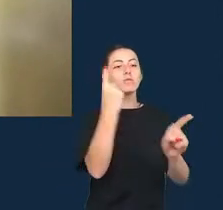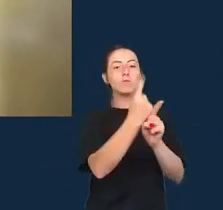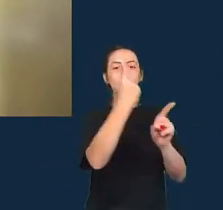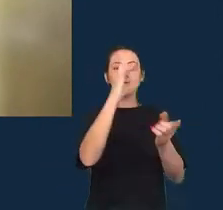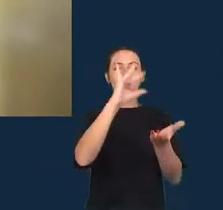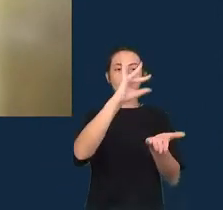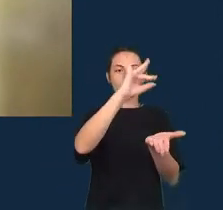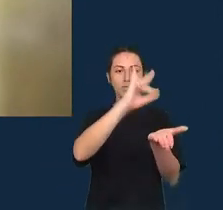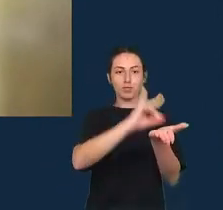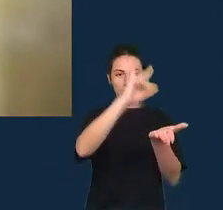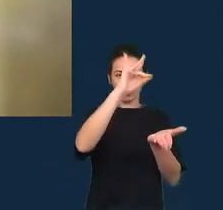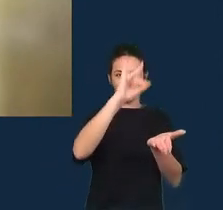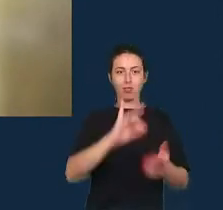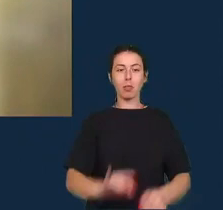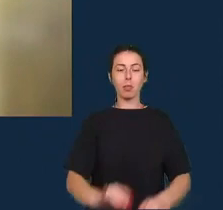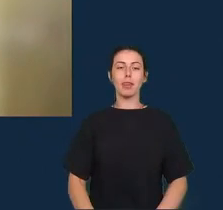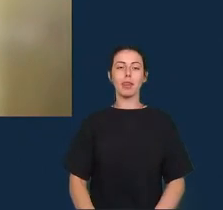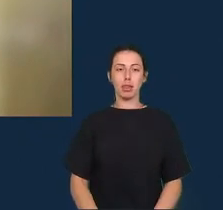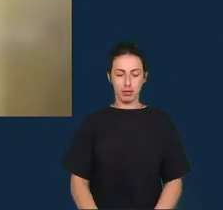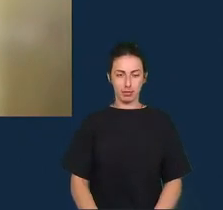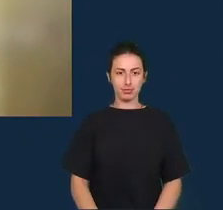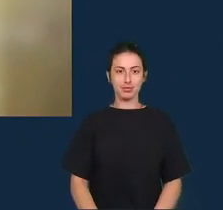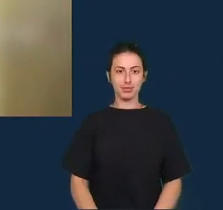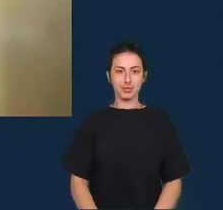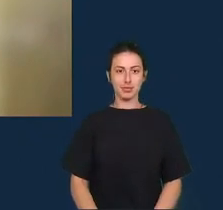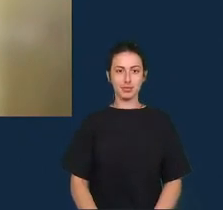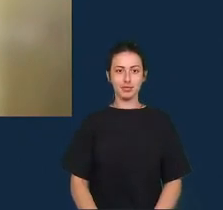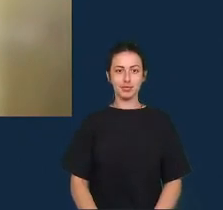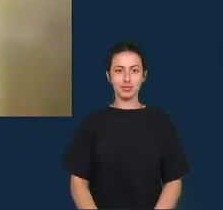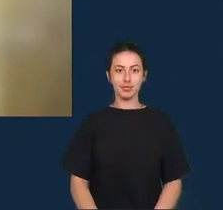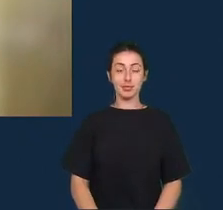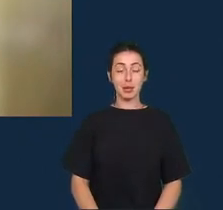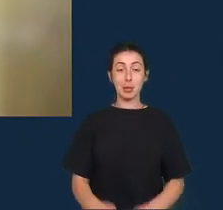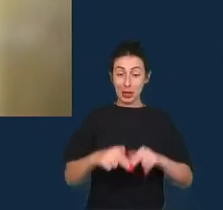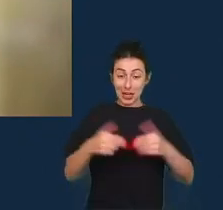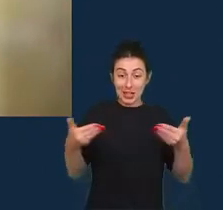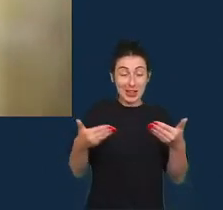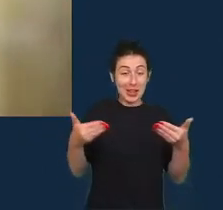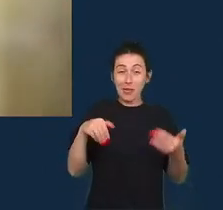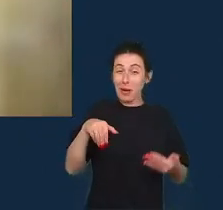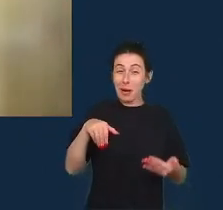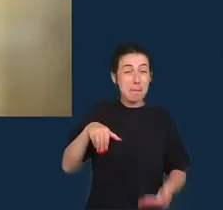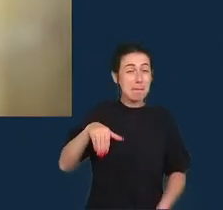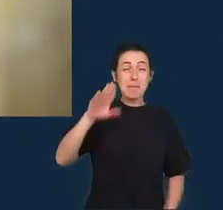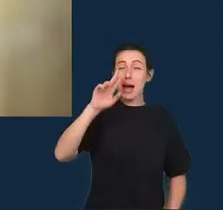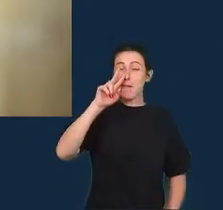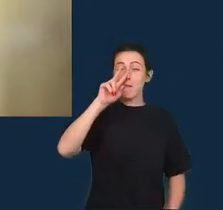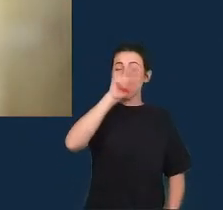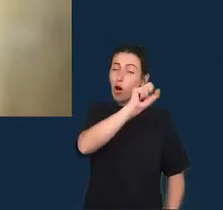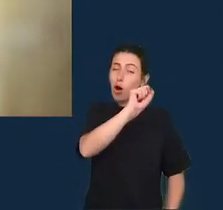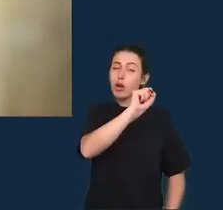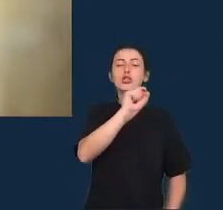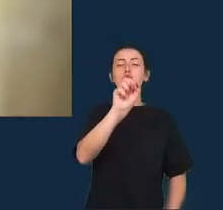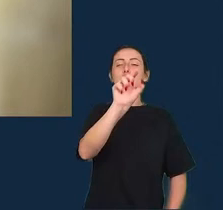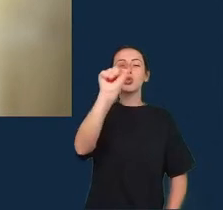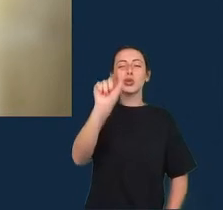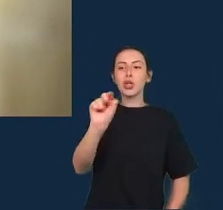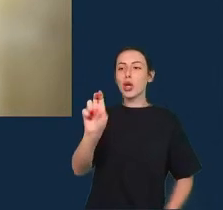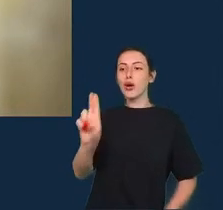credibilidade para fazerem isso mais ainda do que antes eles fazem uso de dados para tentar criar uma narrativa que